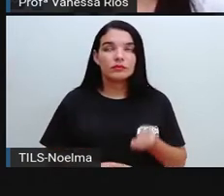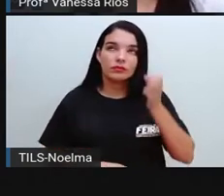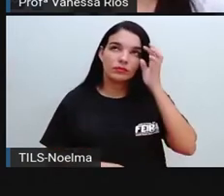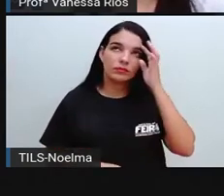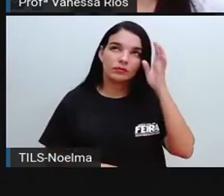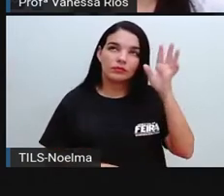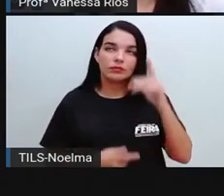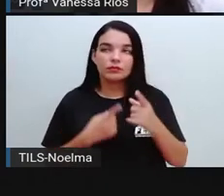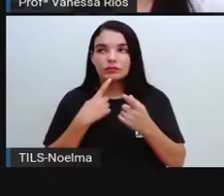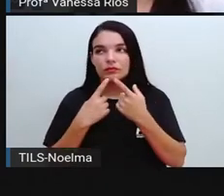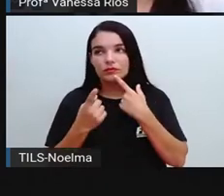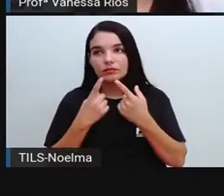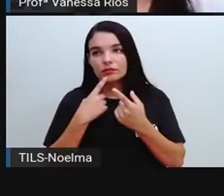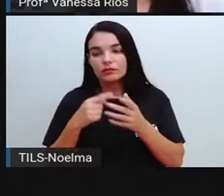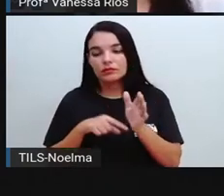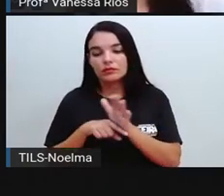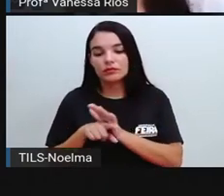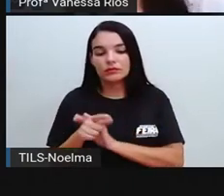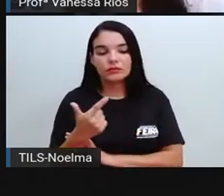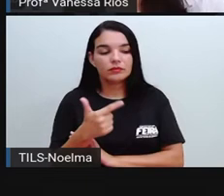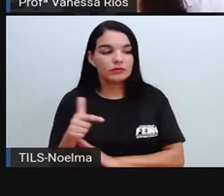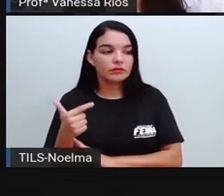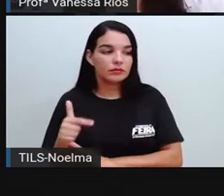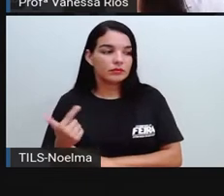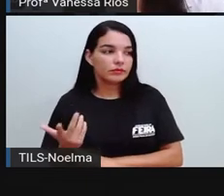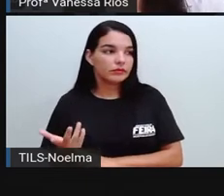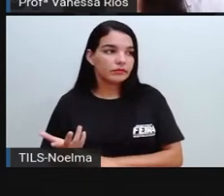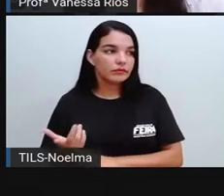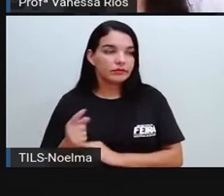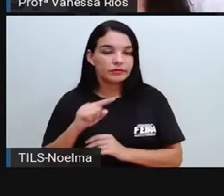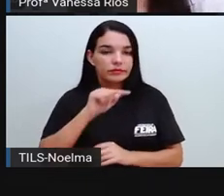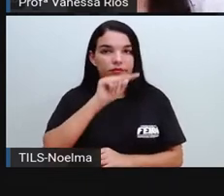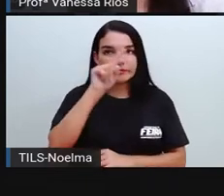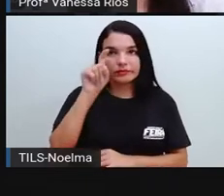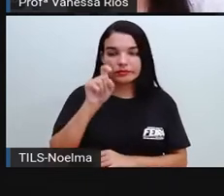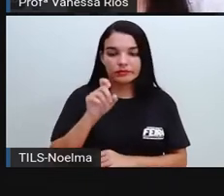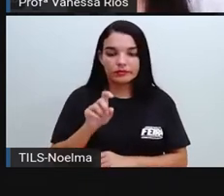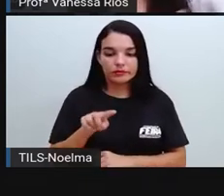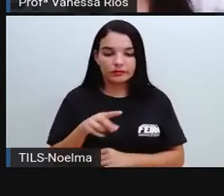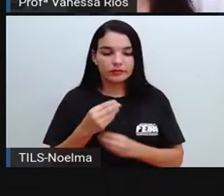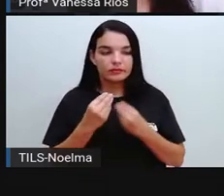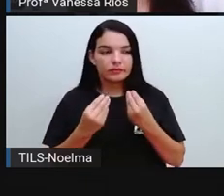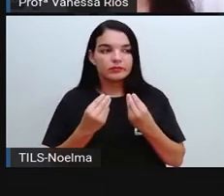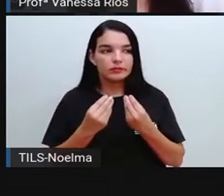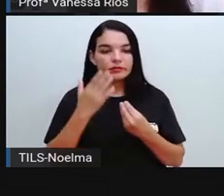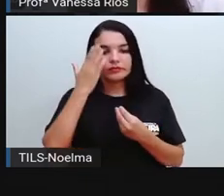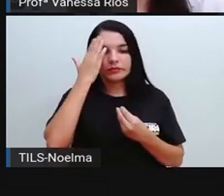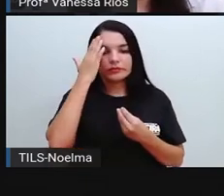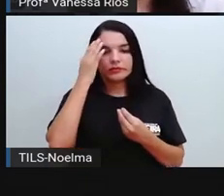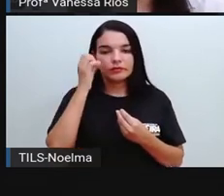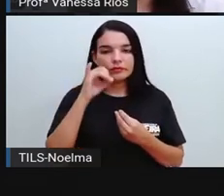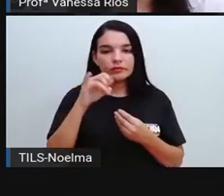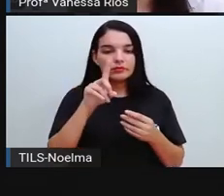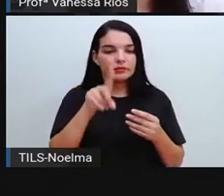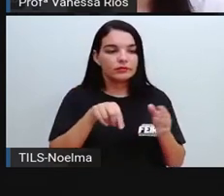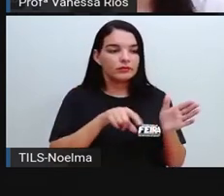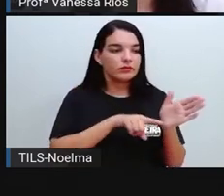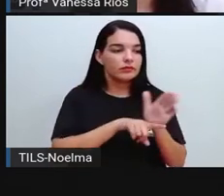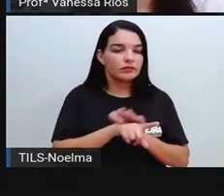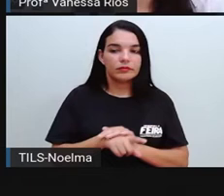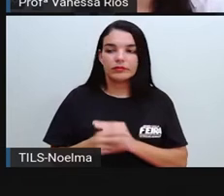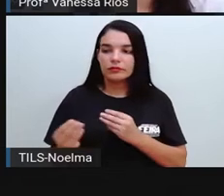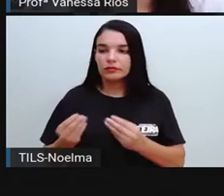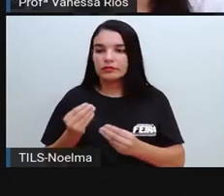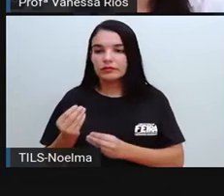aí uma entrevista onde as perguntas não têm o ponto de interrogação. Como saber que aquilo ali é uma pergunta? Como